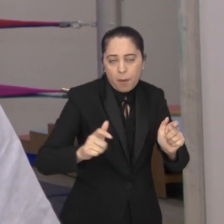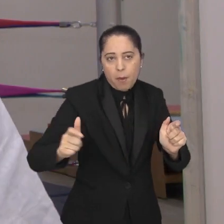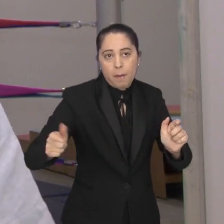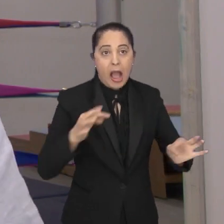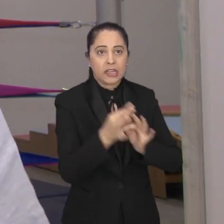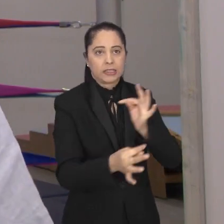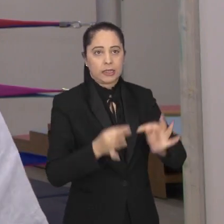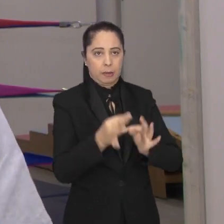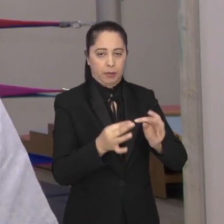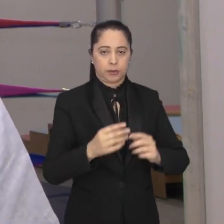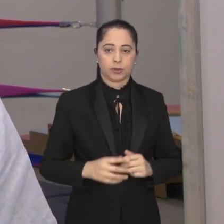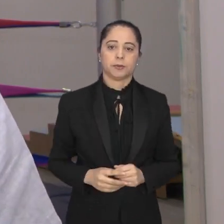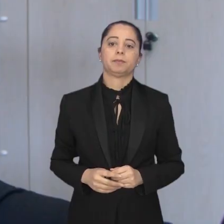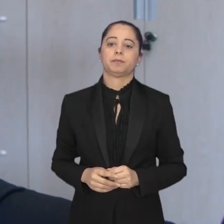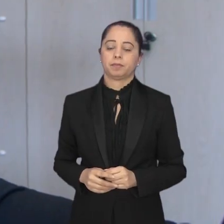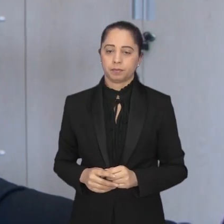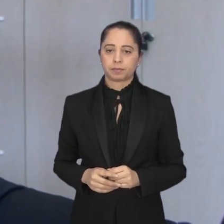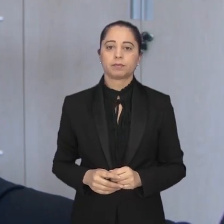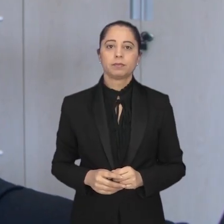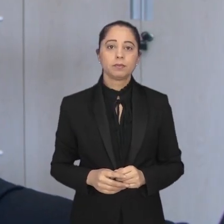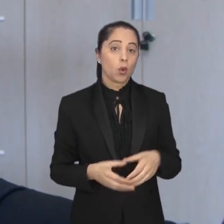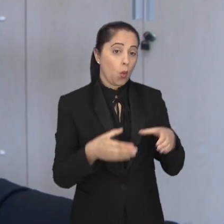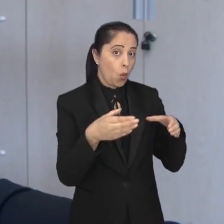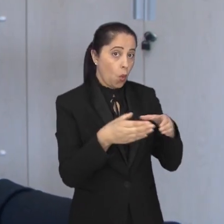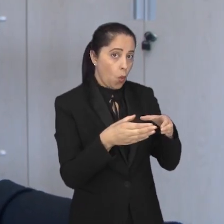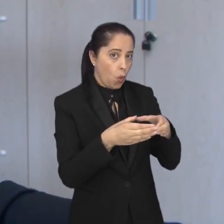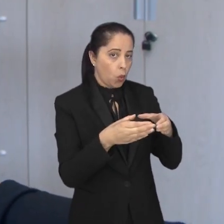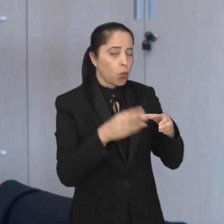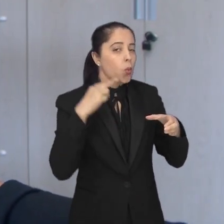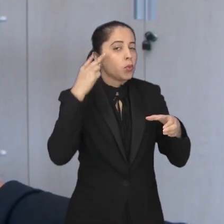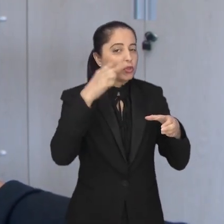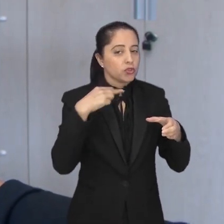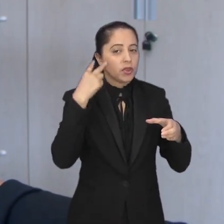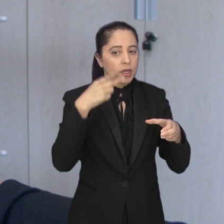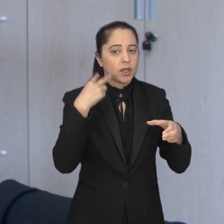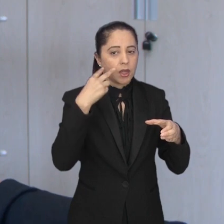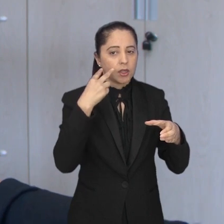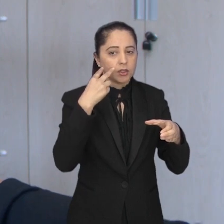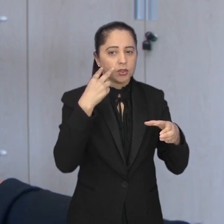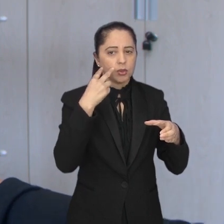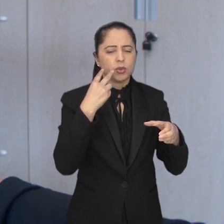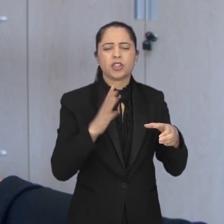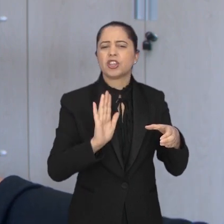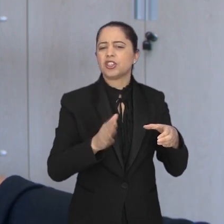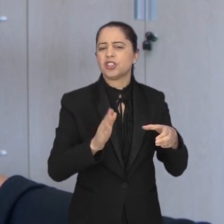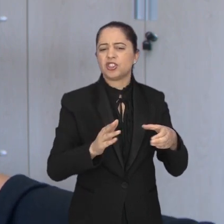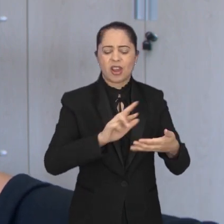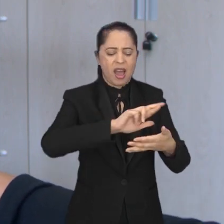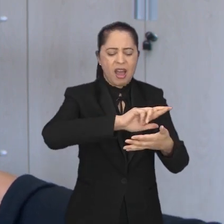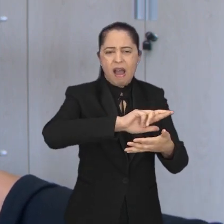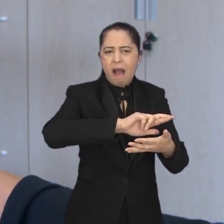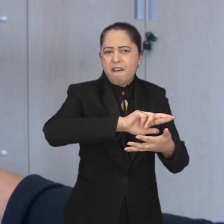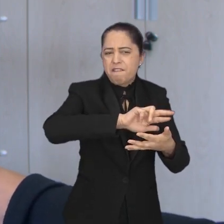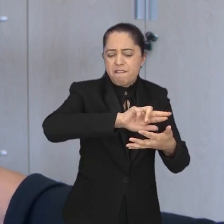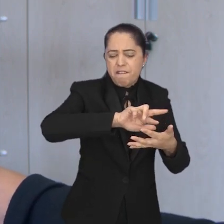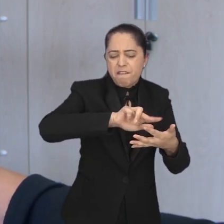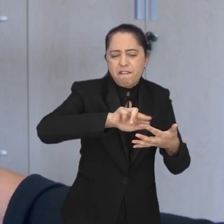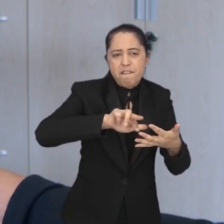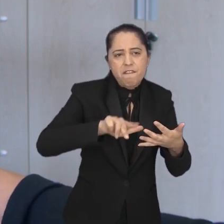investimento no tratamento da pessoa com autismo. A nossa frente parlamentar, eu acho que ela está pontuando vários